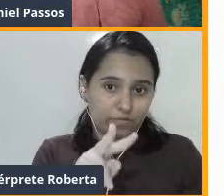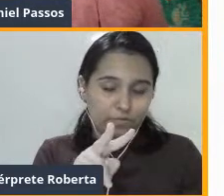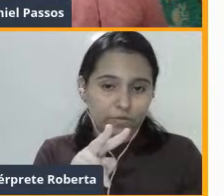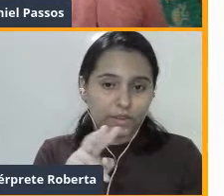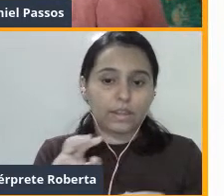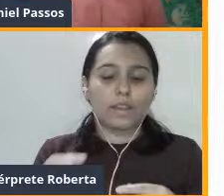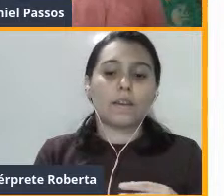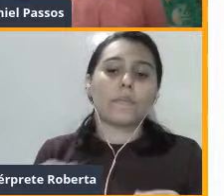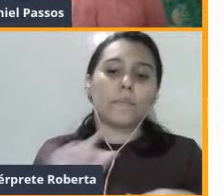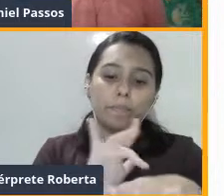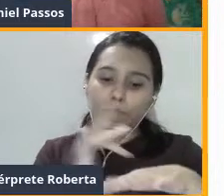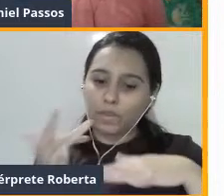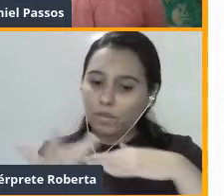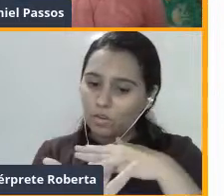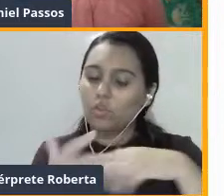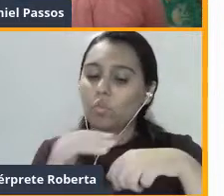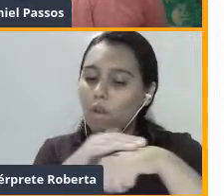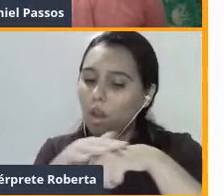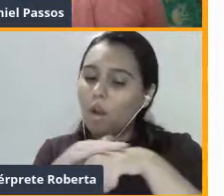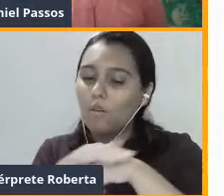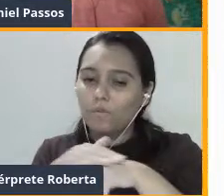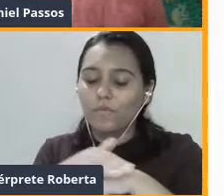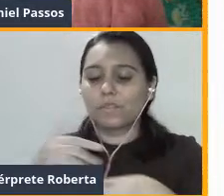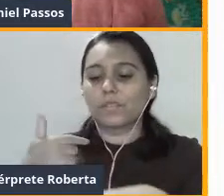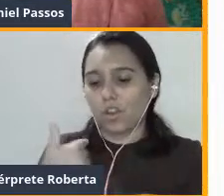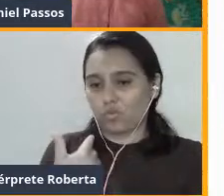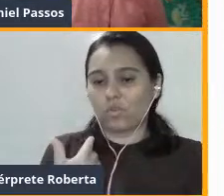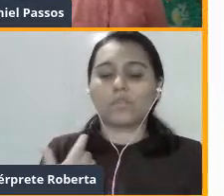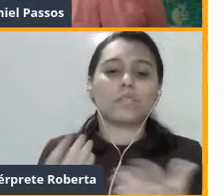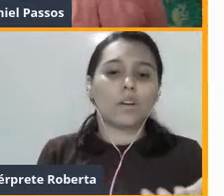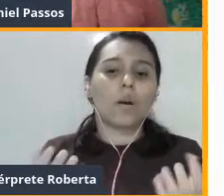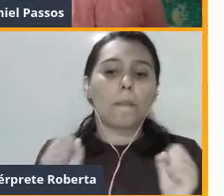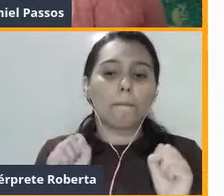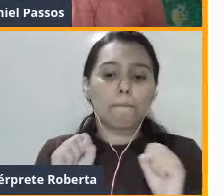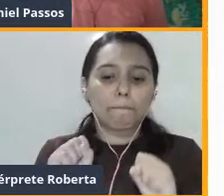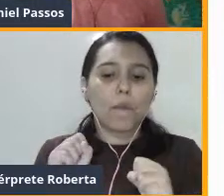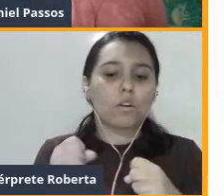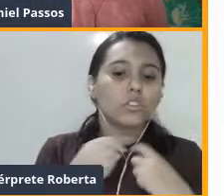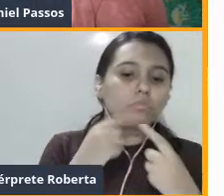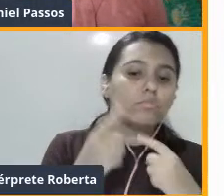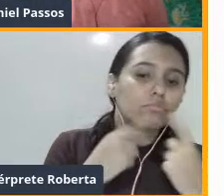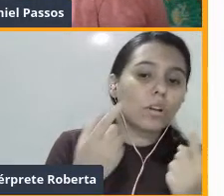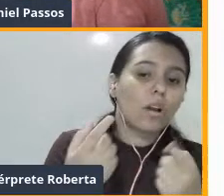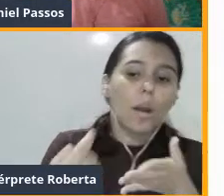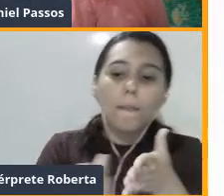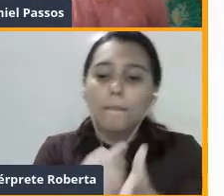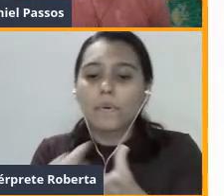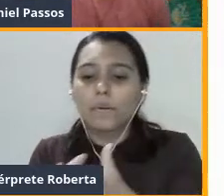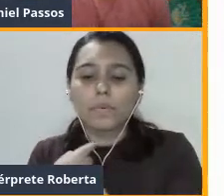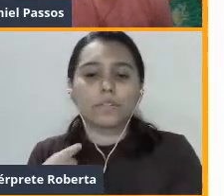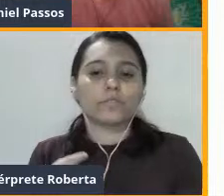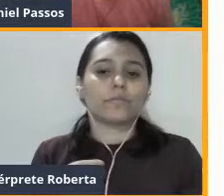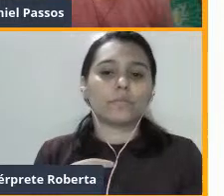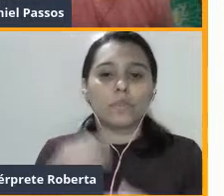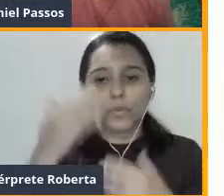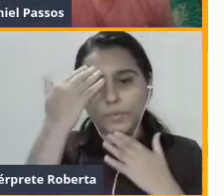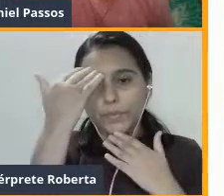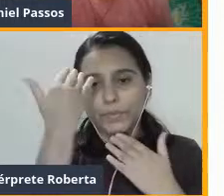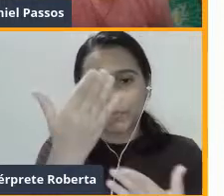e, bem, ficamos aqui à disposição das perguntas, imagino que já esteja próximo do meu tempo. Obrigado, gente.